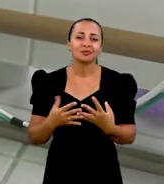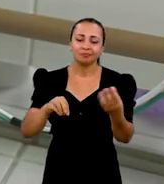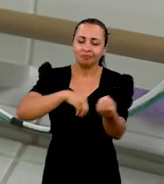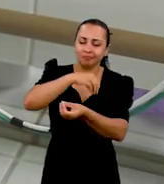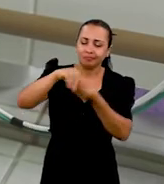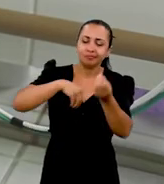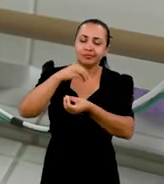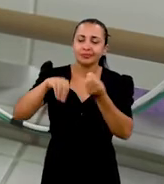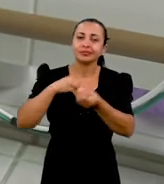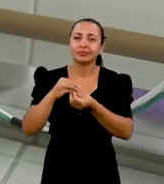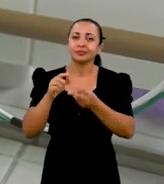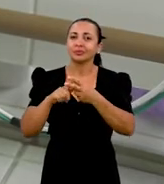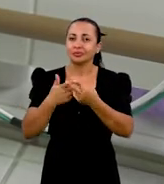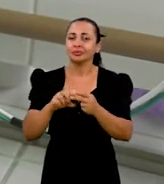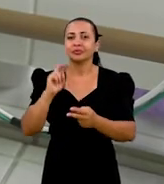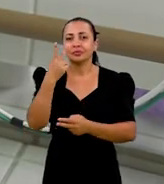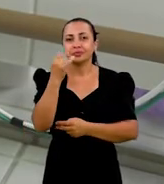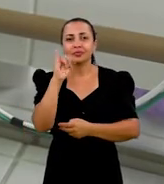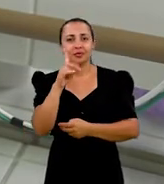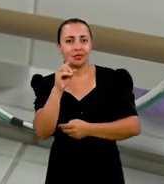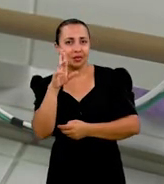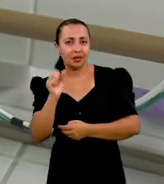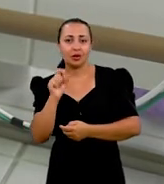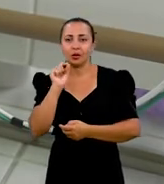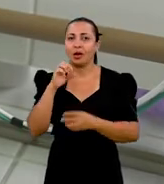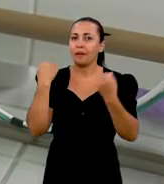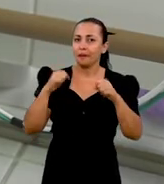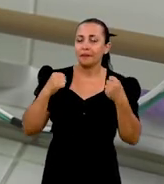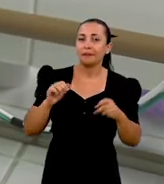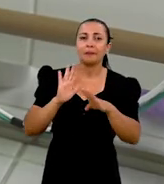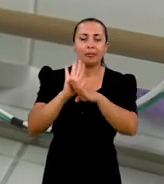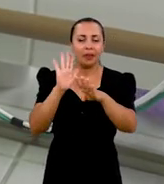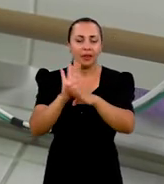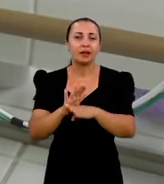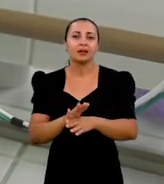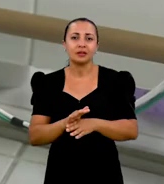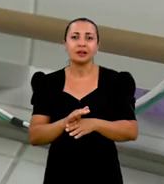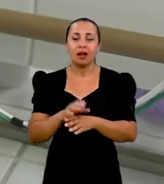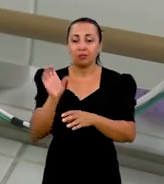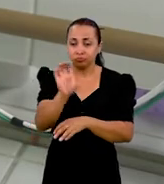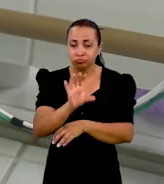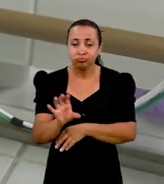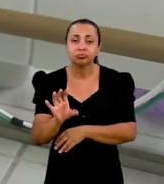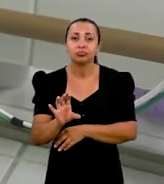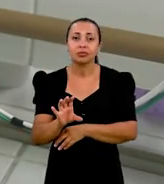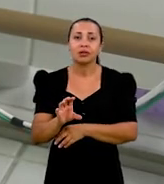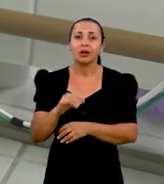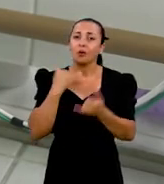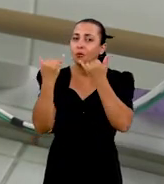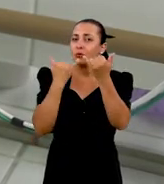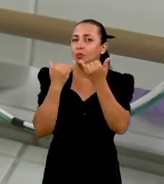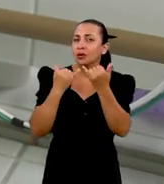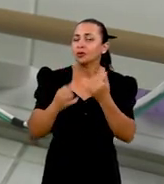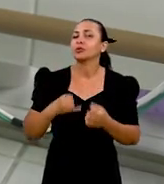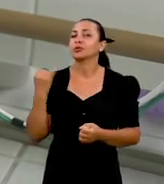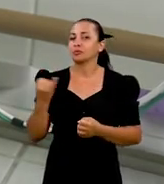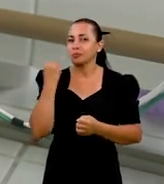variáveis envolvidas na produção do hidrogênio, o que pode ajudar o setor produtivo com informações